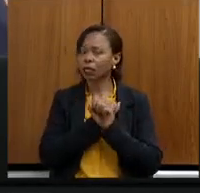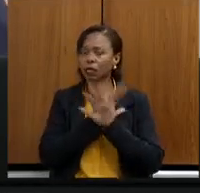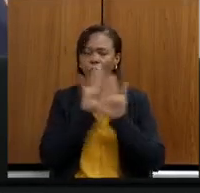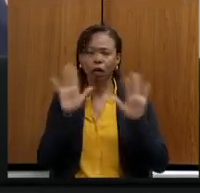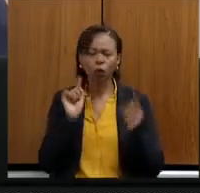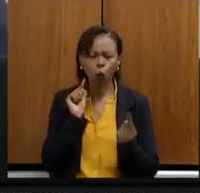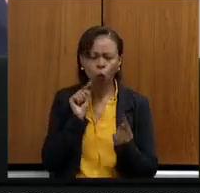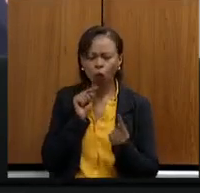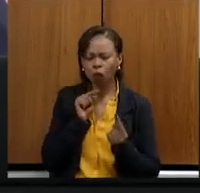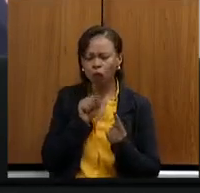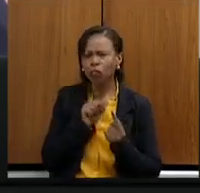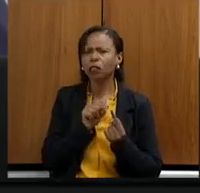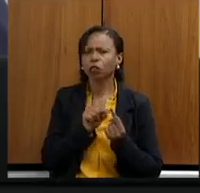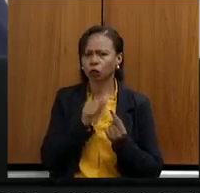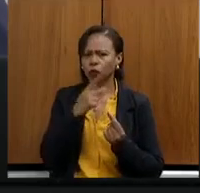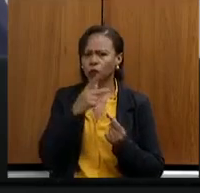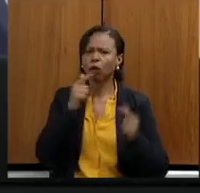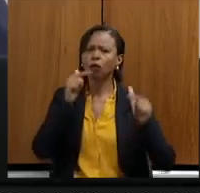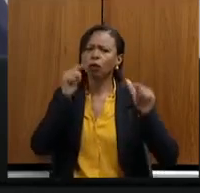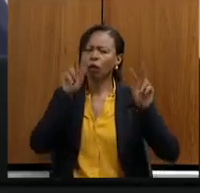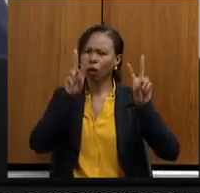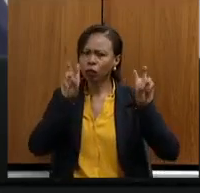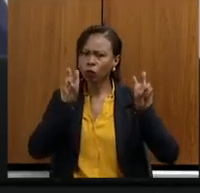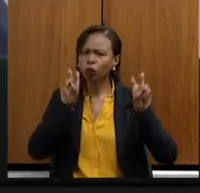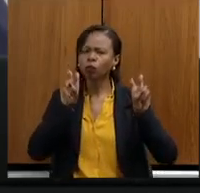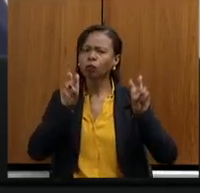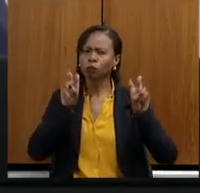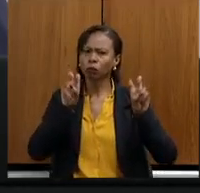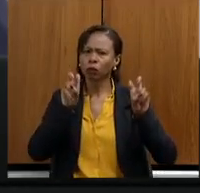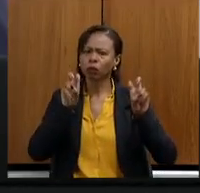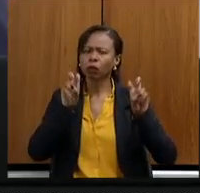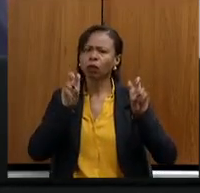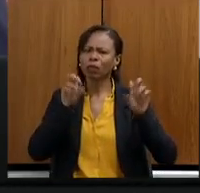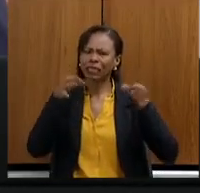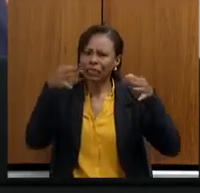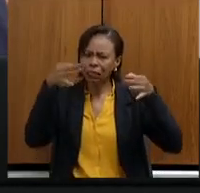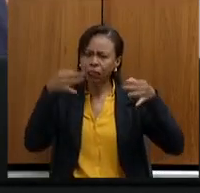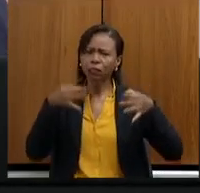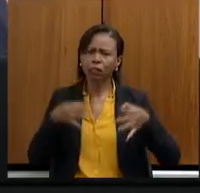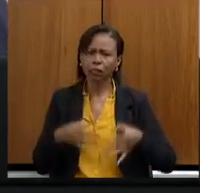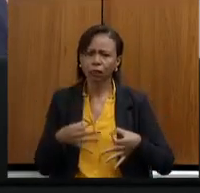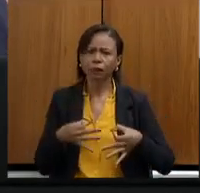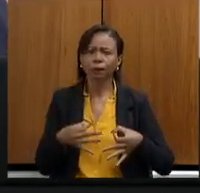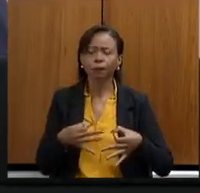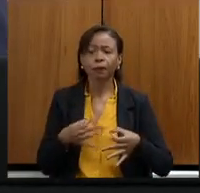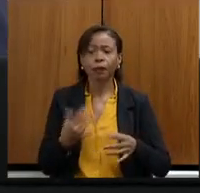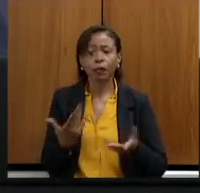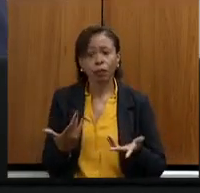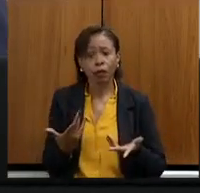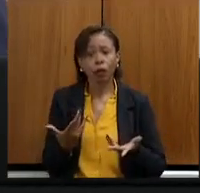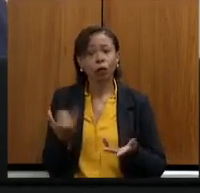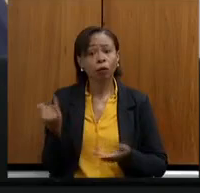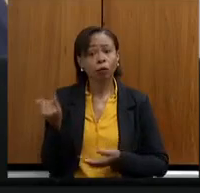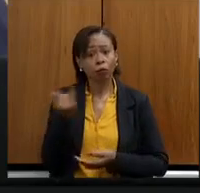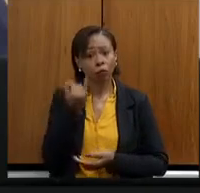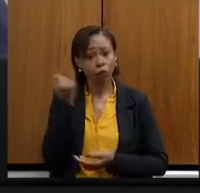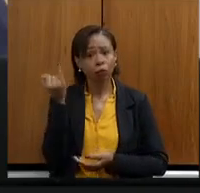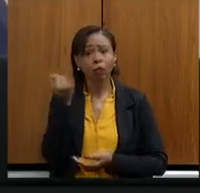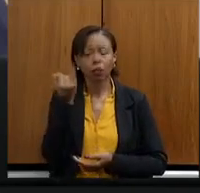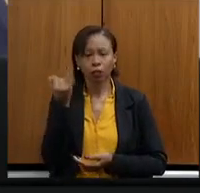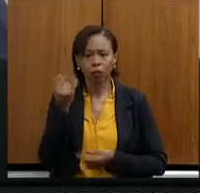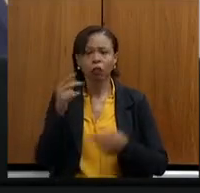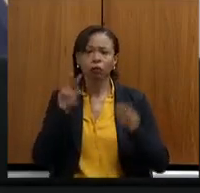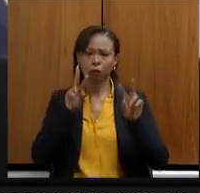necessária para tratar esse assunto com grande sensibilidade, esse assunto sensível, com a tamanha importância que ele exige.